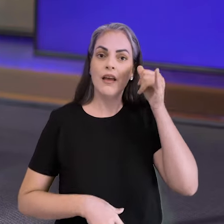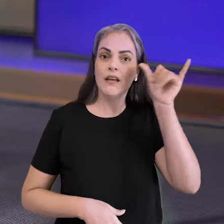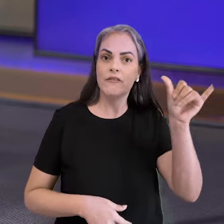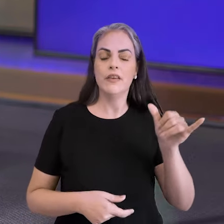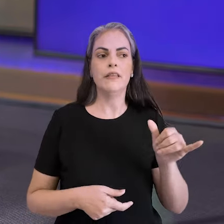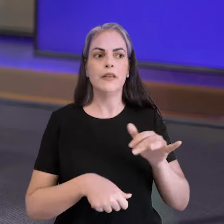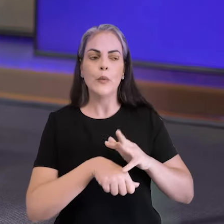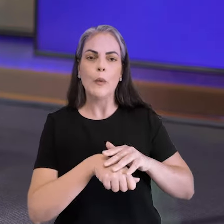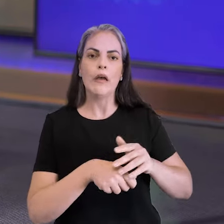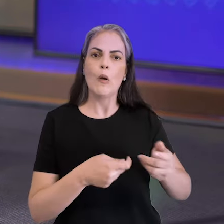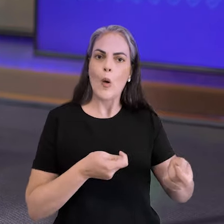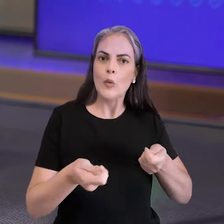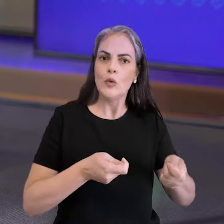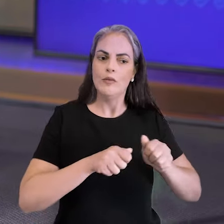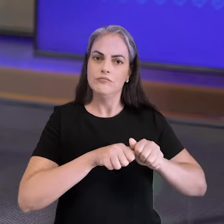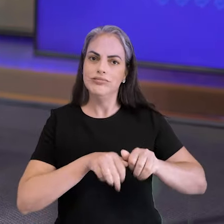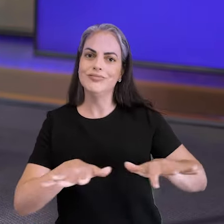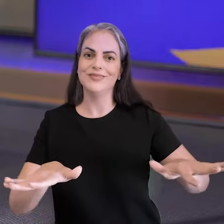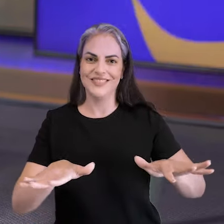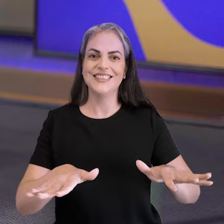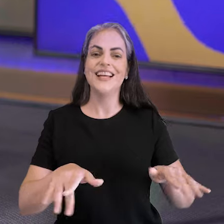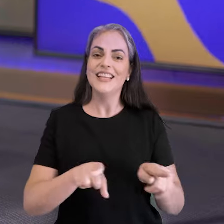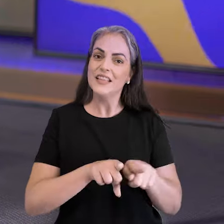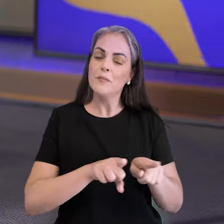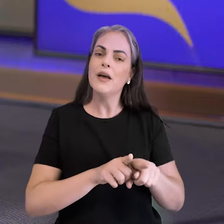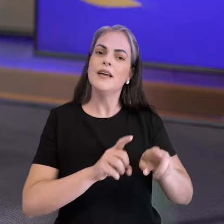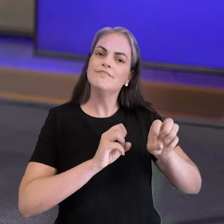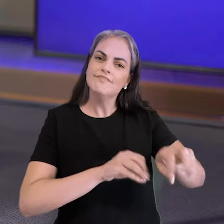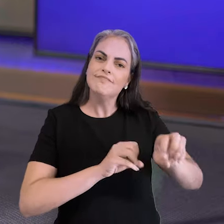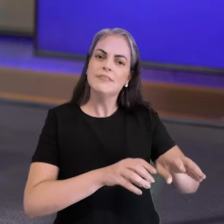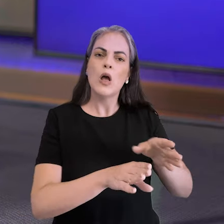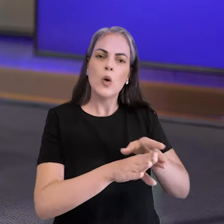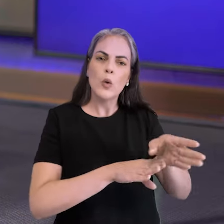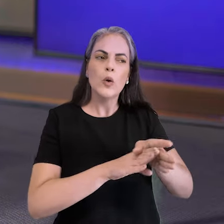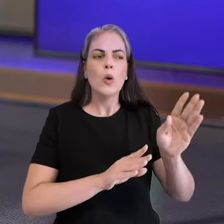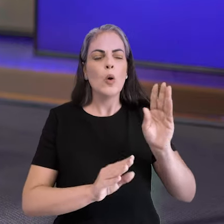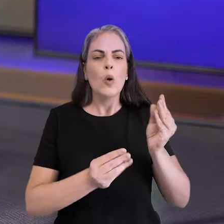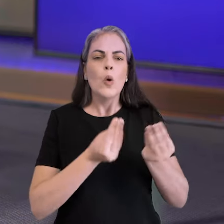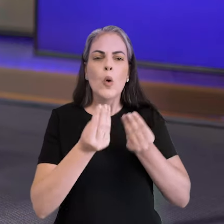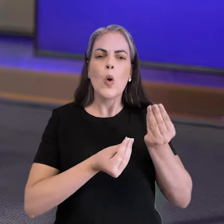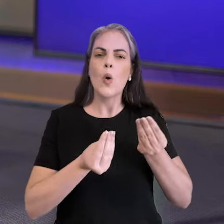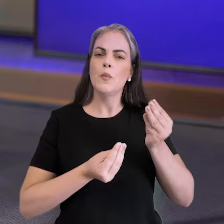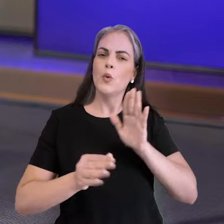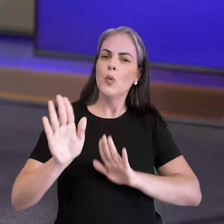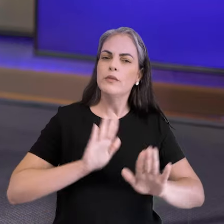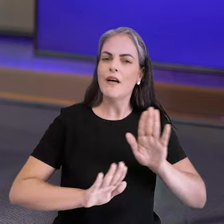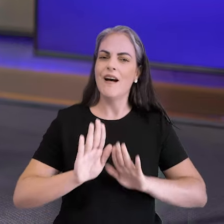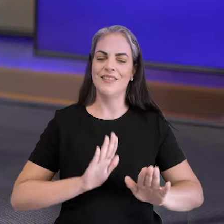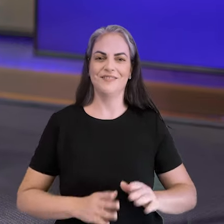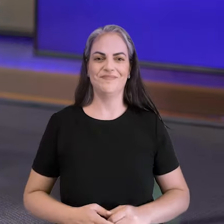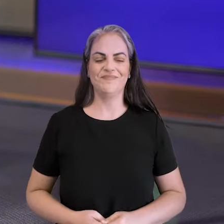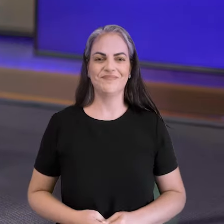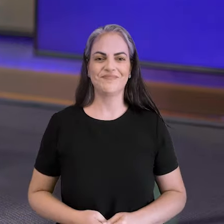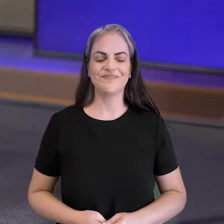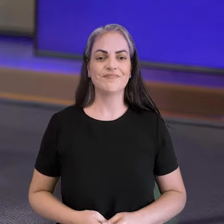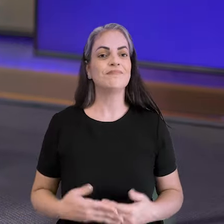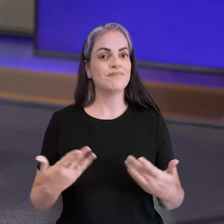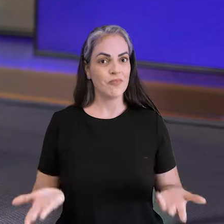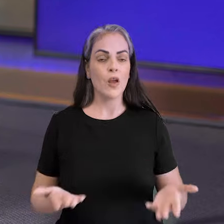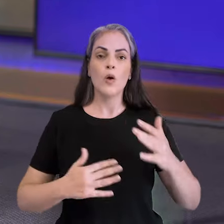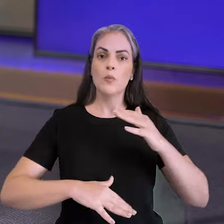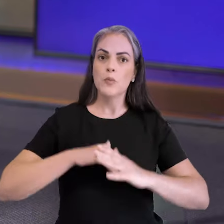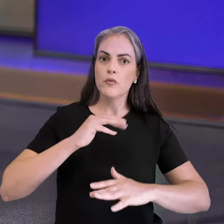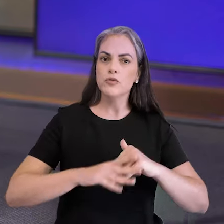controlar doenças no território ou mesmo ao orientar a população por meio do cuidado e da educação. Para habilitar os